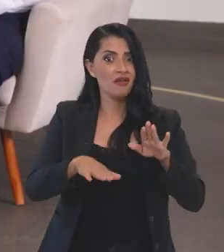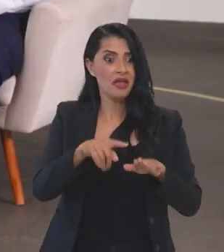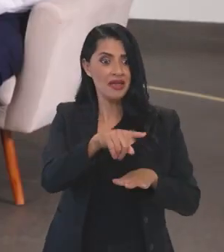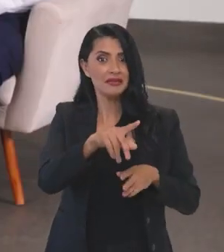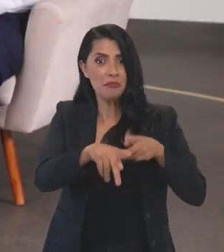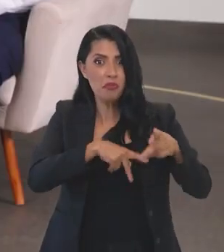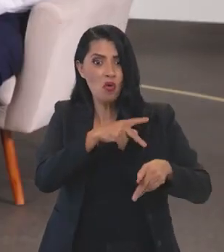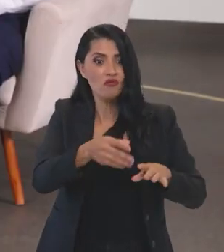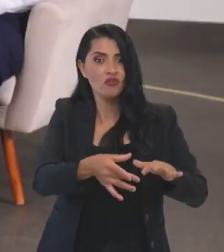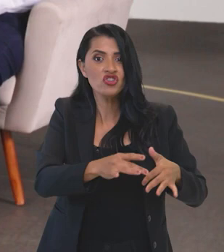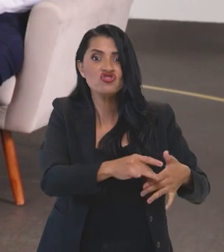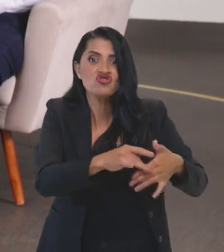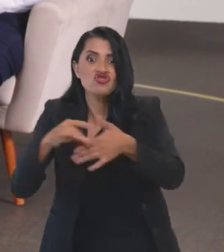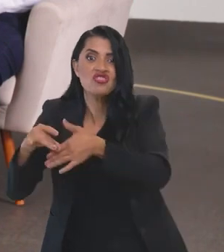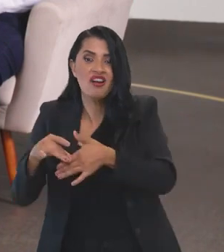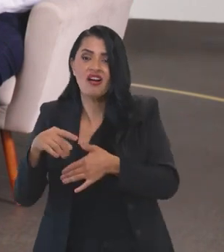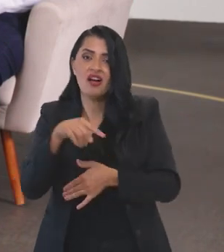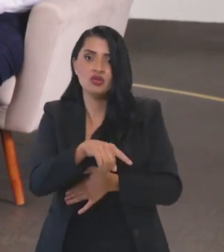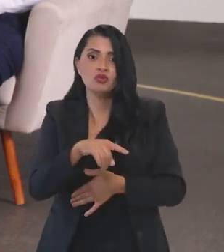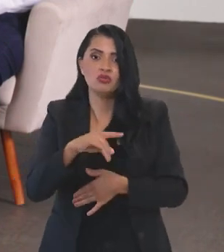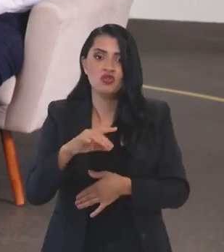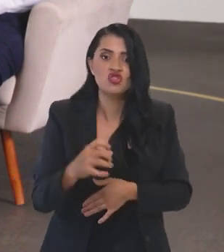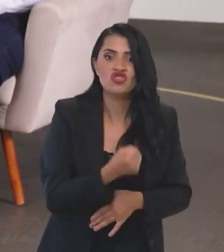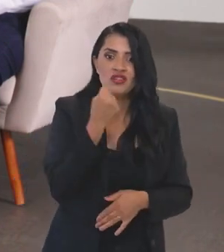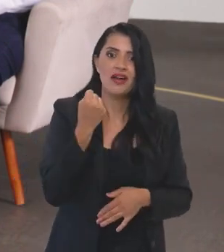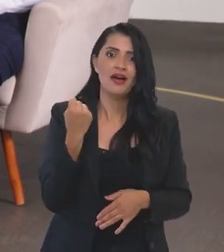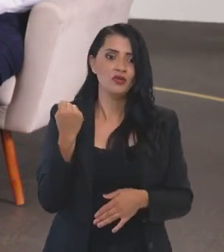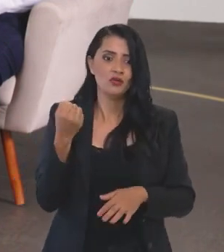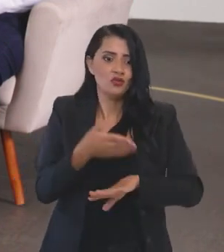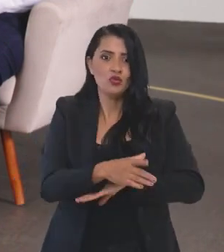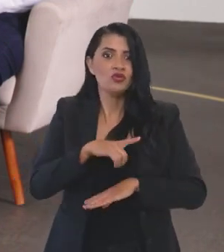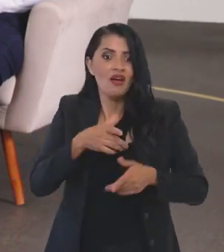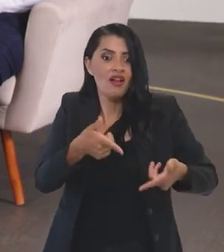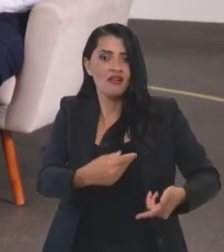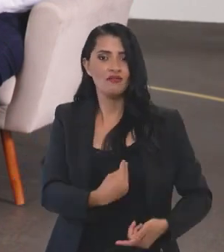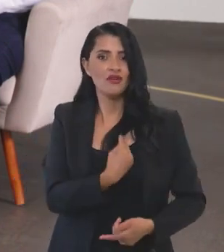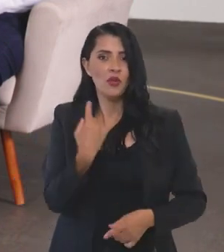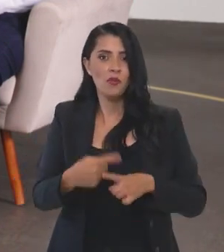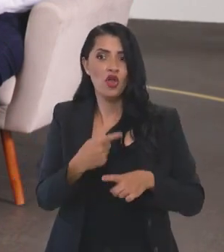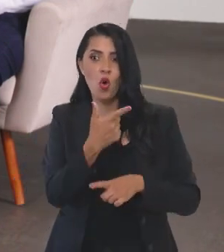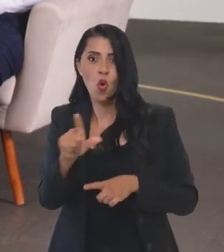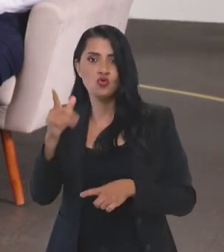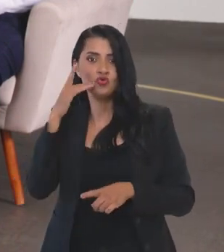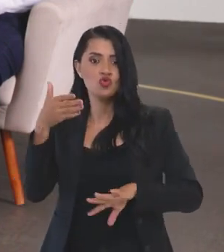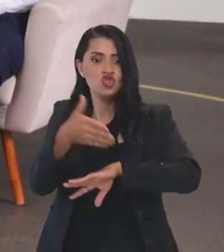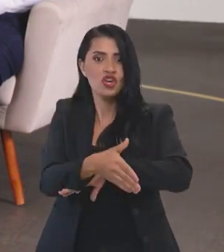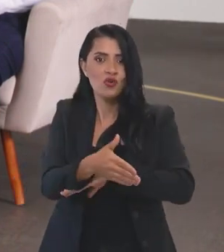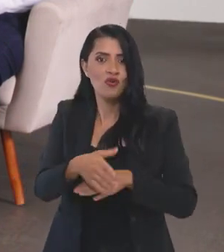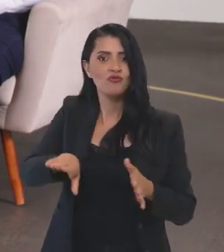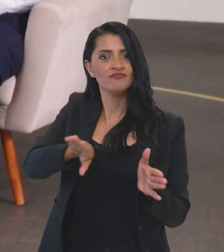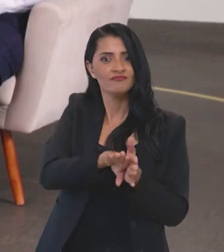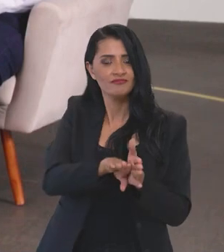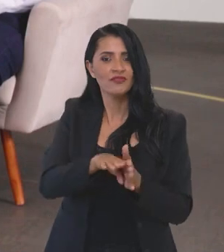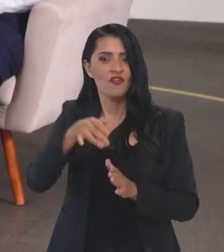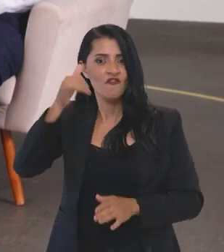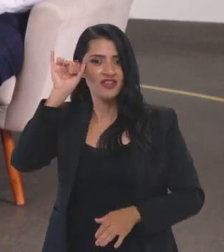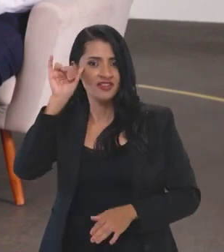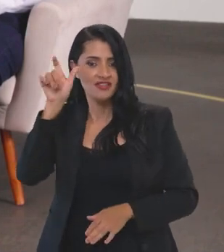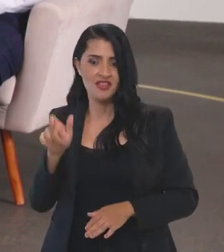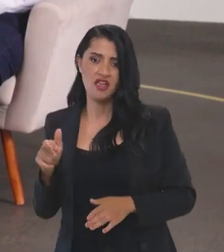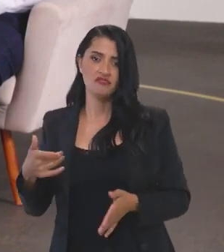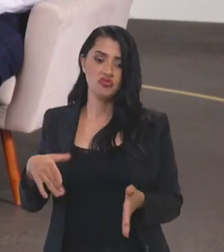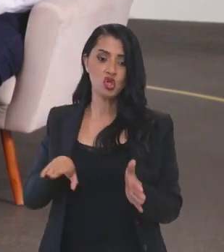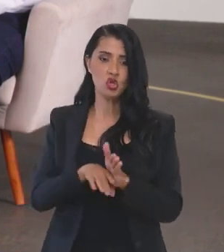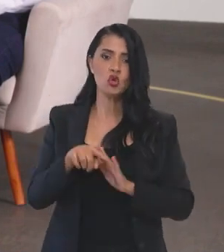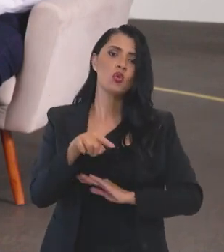povo foi removido e não está na posse da terra. Por quê? Porque chegou um ocupante, chegou um